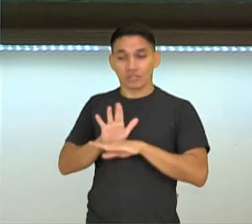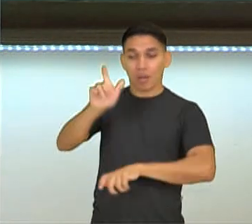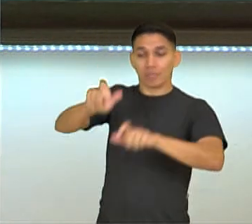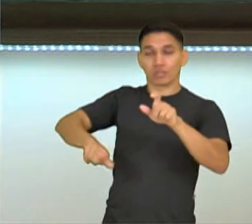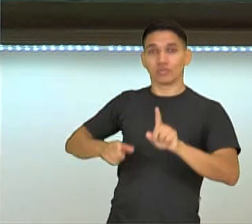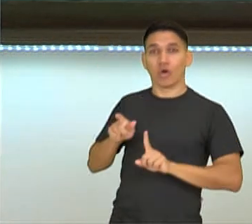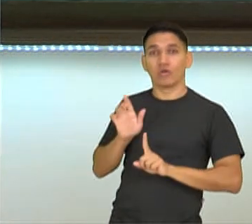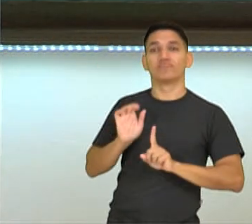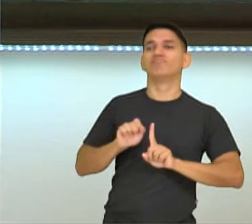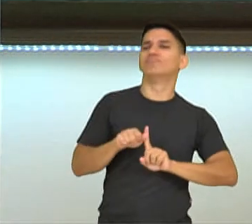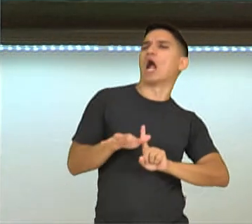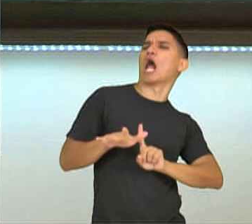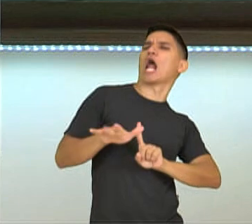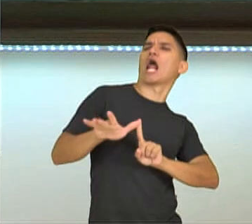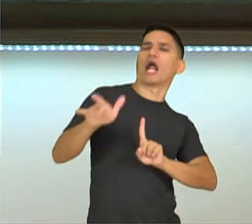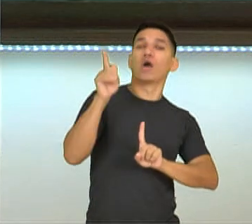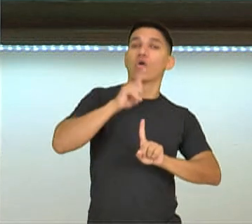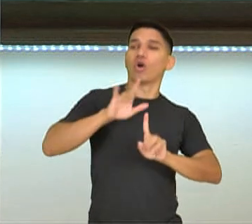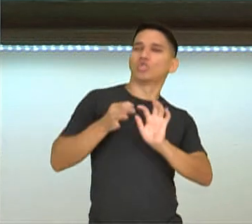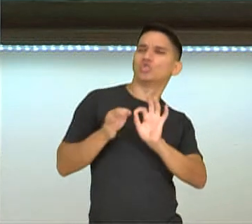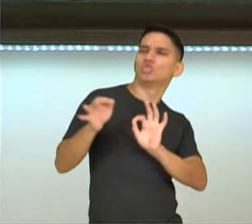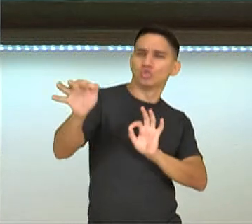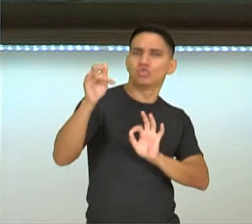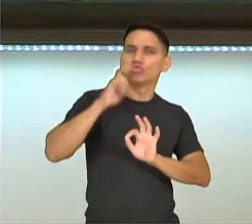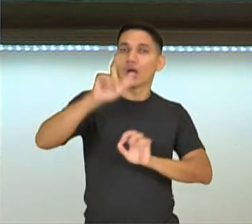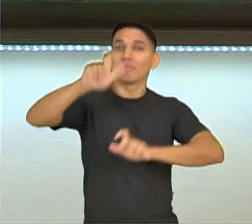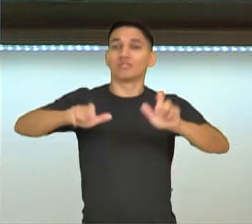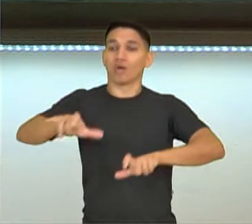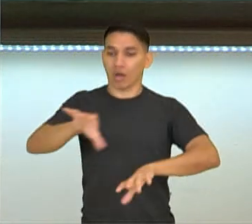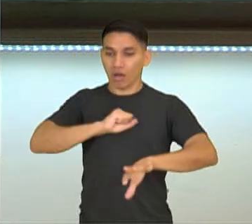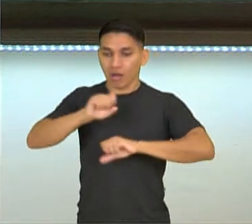artista ir mais longe para chegar até a plateia.